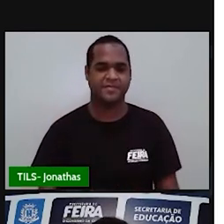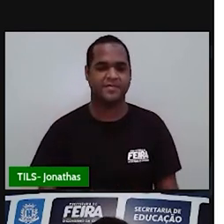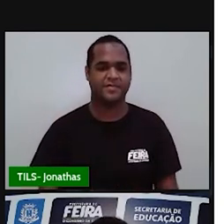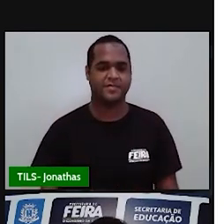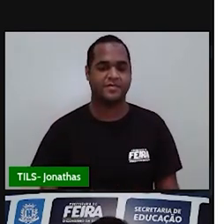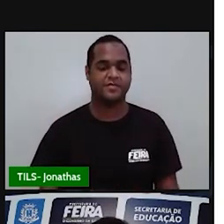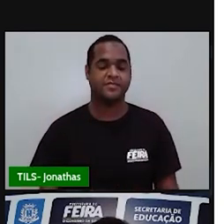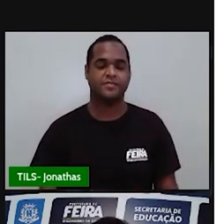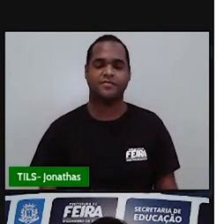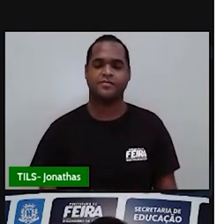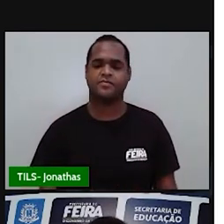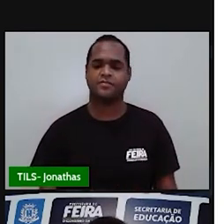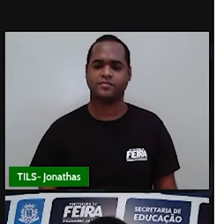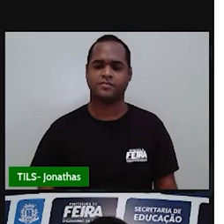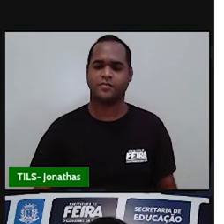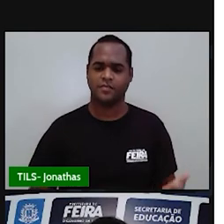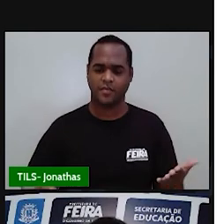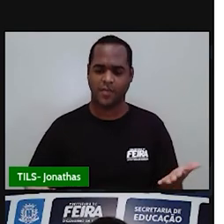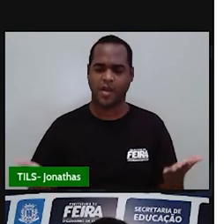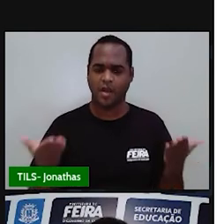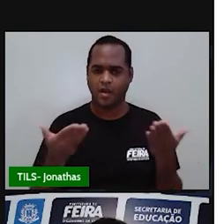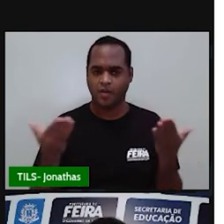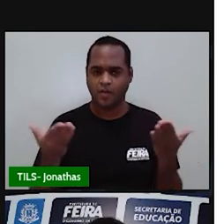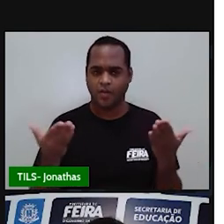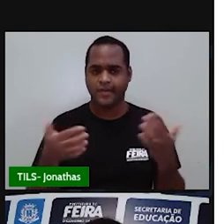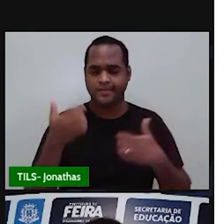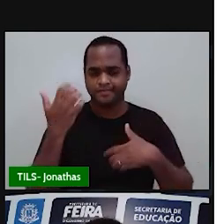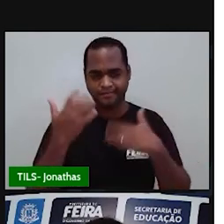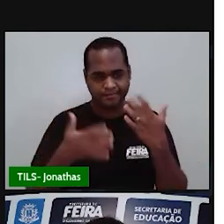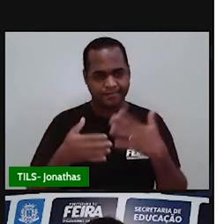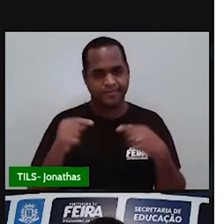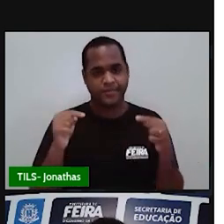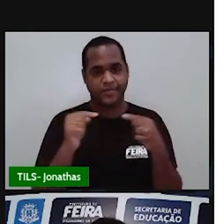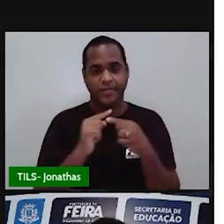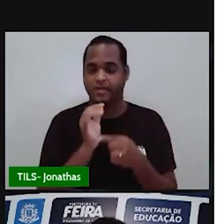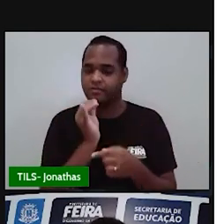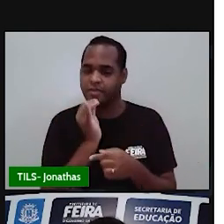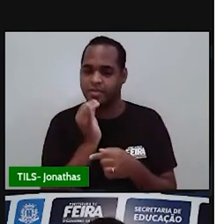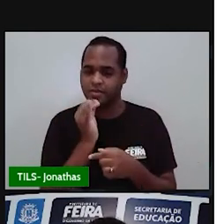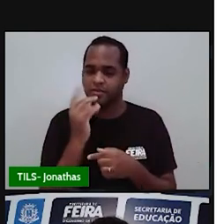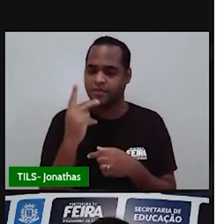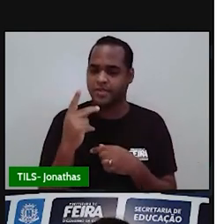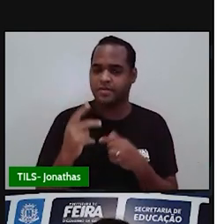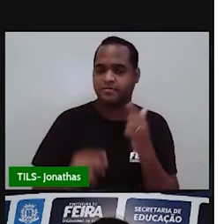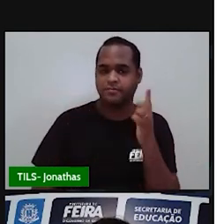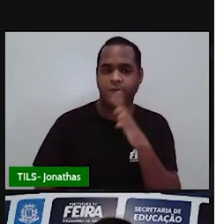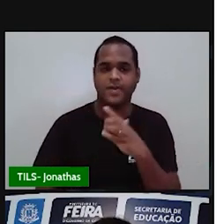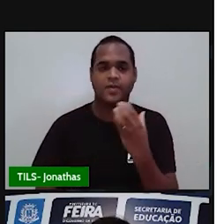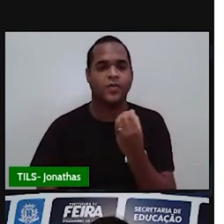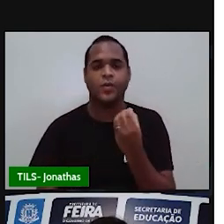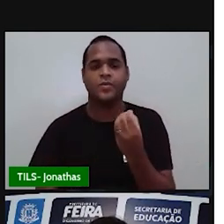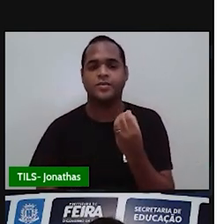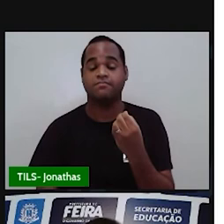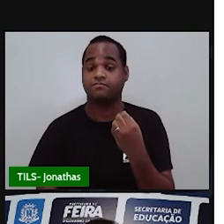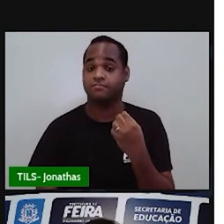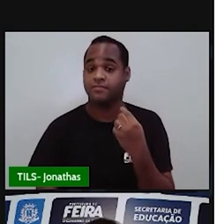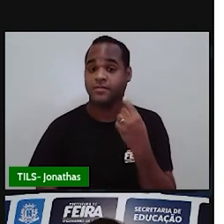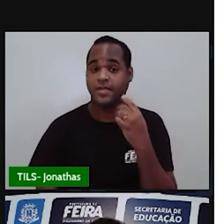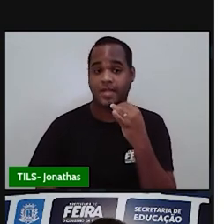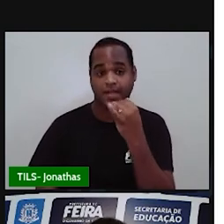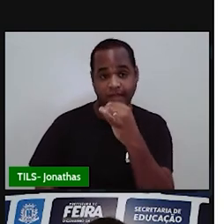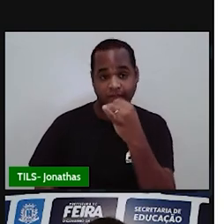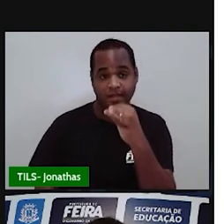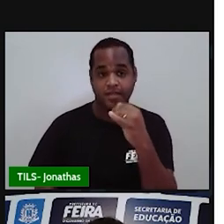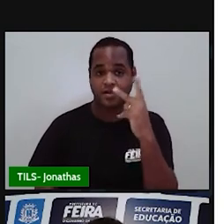Bom, o que eu vou fazer aqui vai servir de exemplo para que você faça aí com a conta de energia